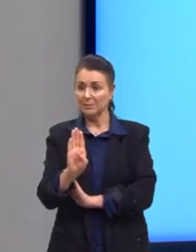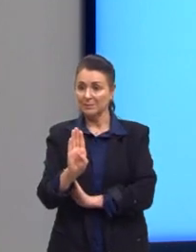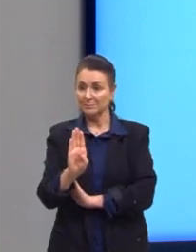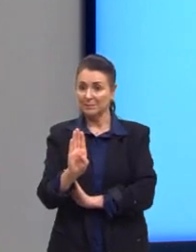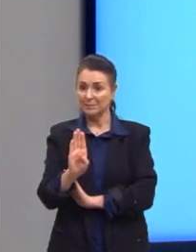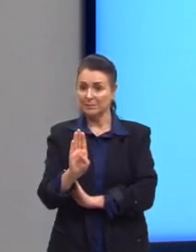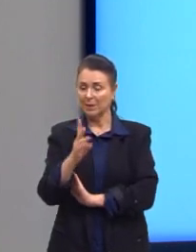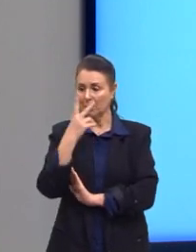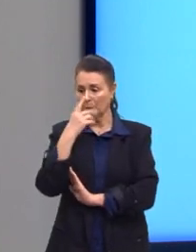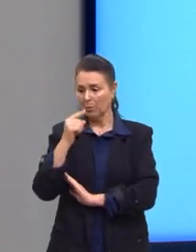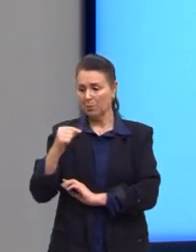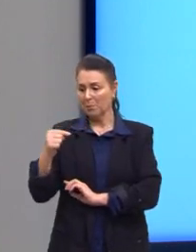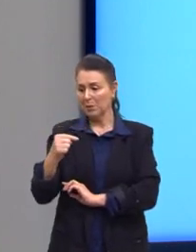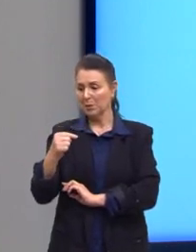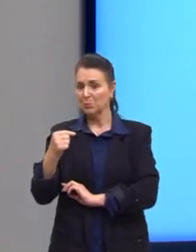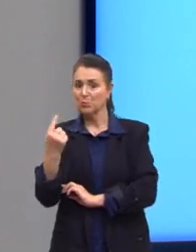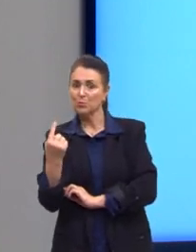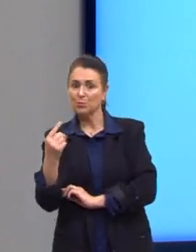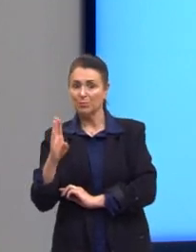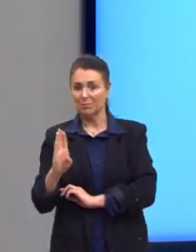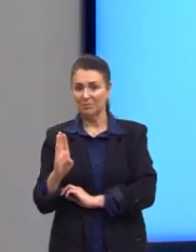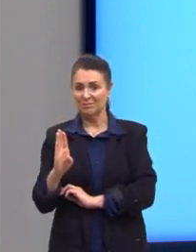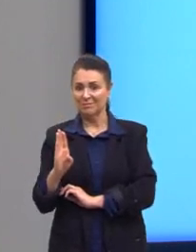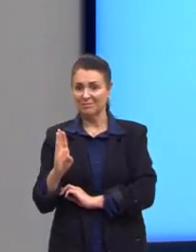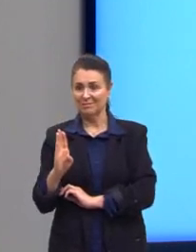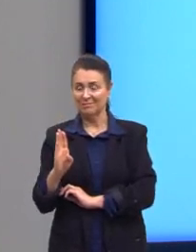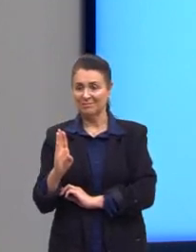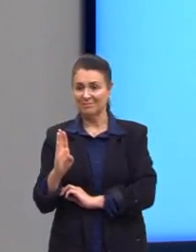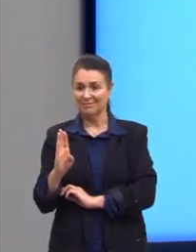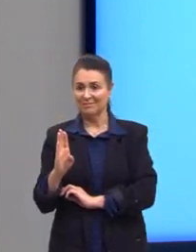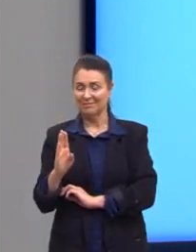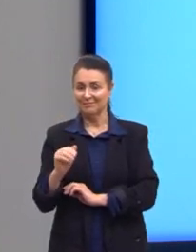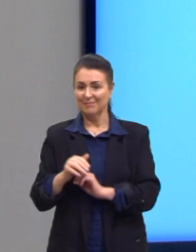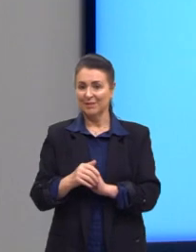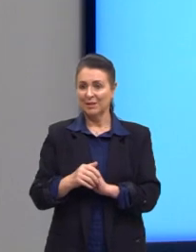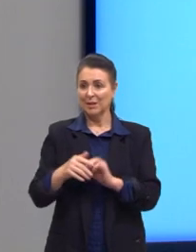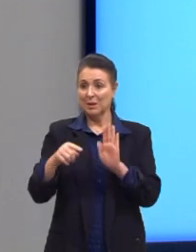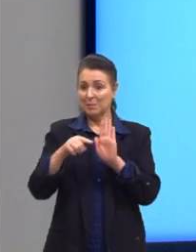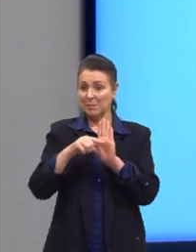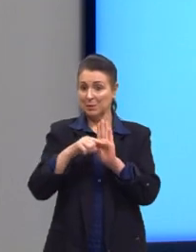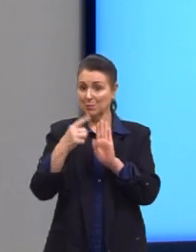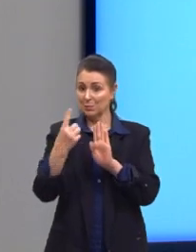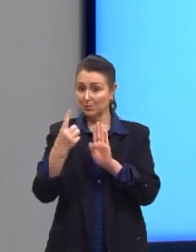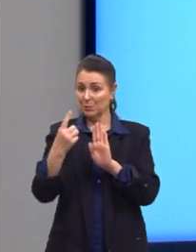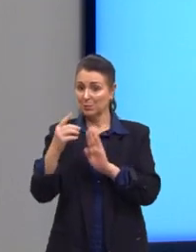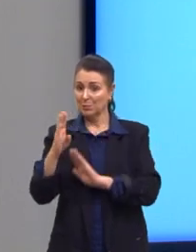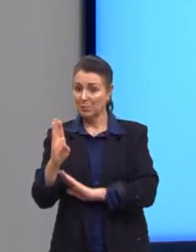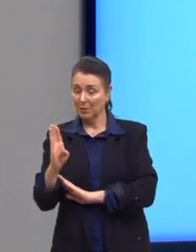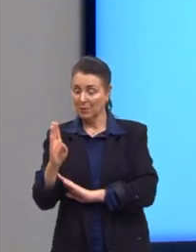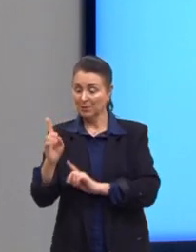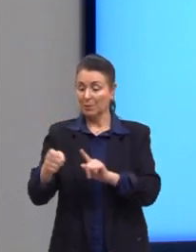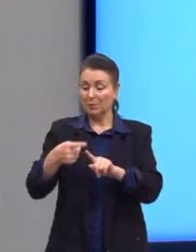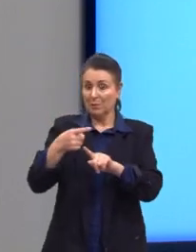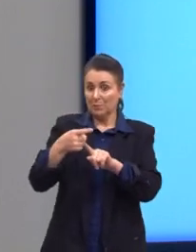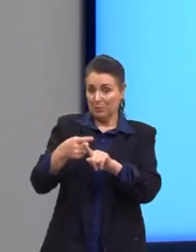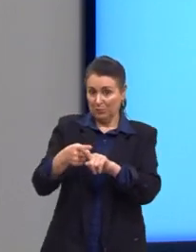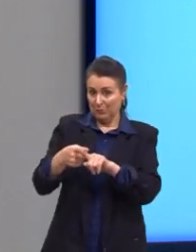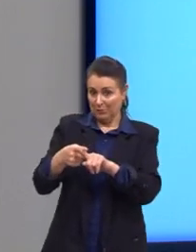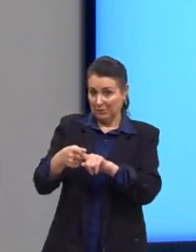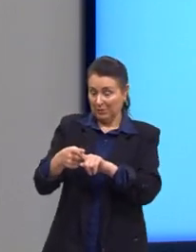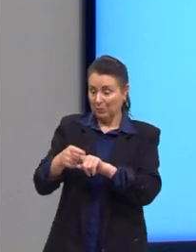menos 1b, né, gente? E aí nós podemos, então, menos 1b estava multiplicando ali,